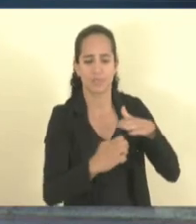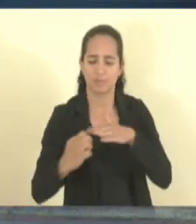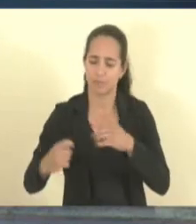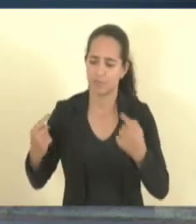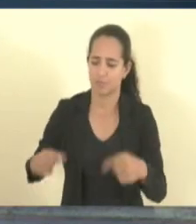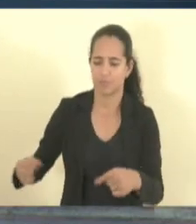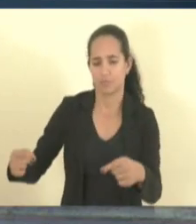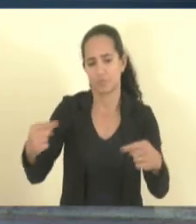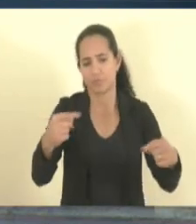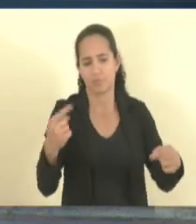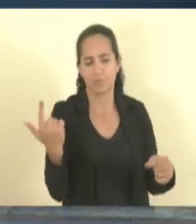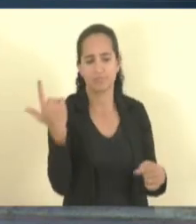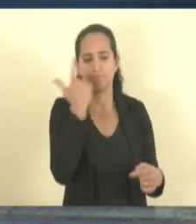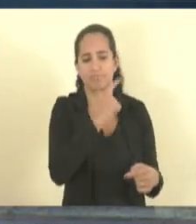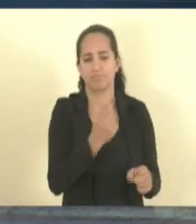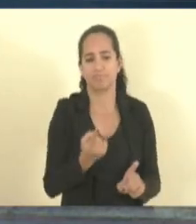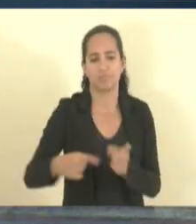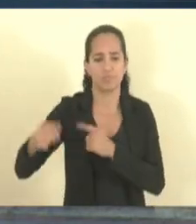região.